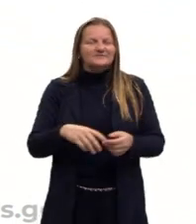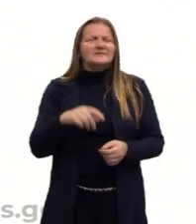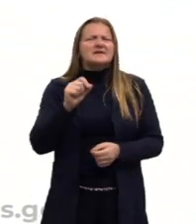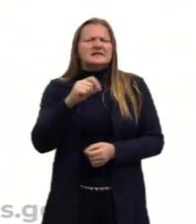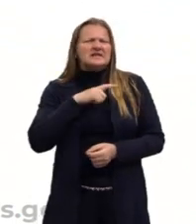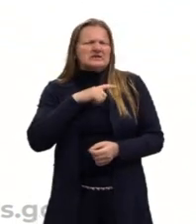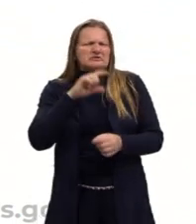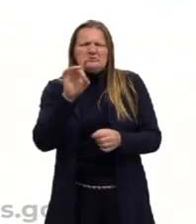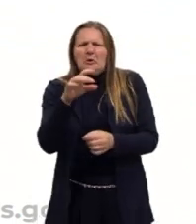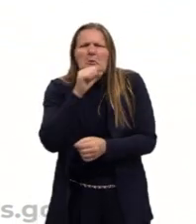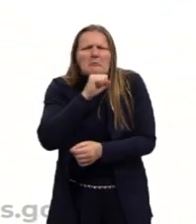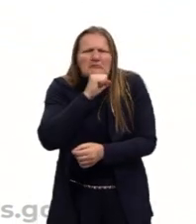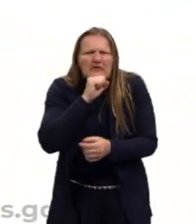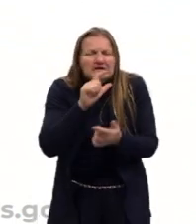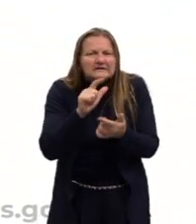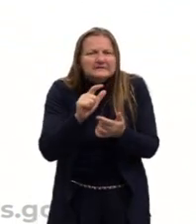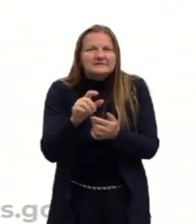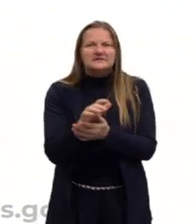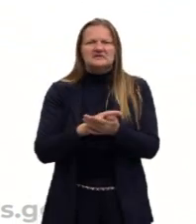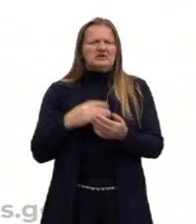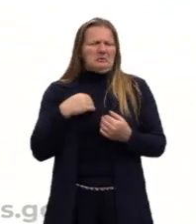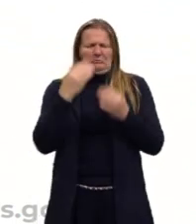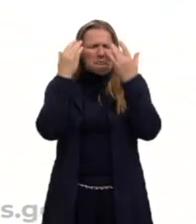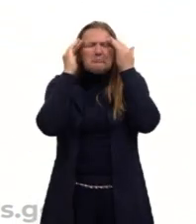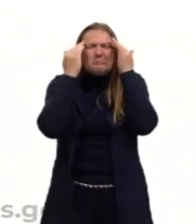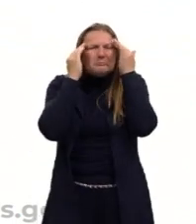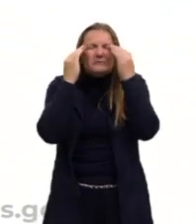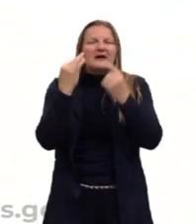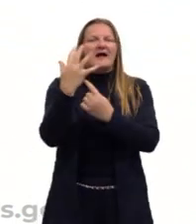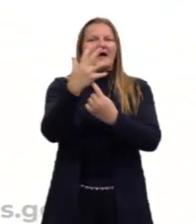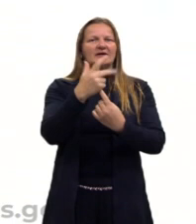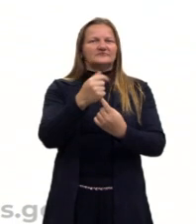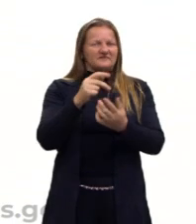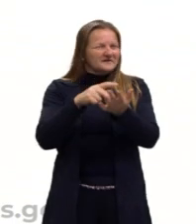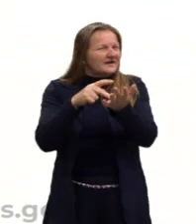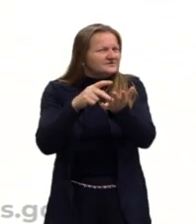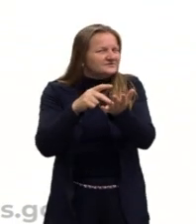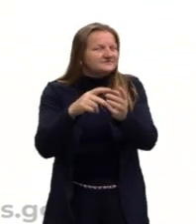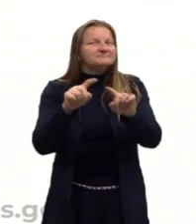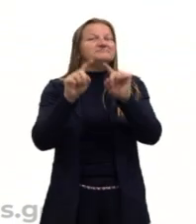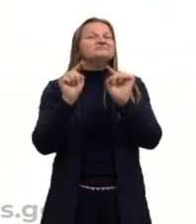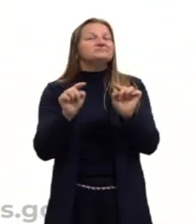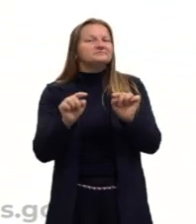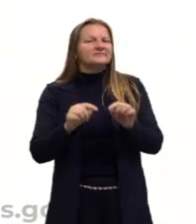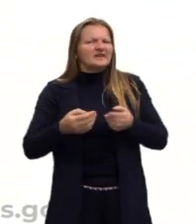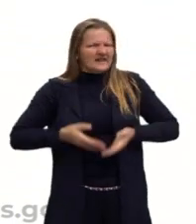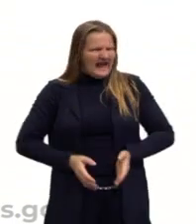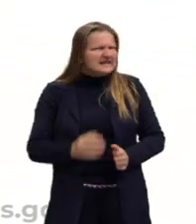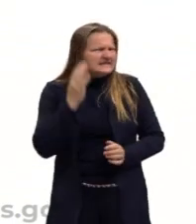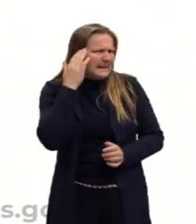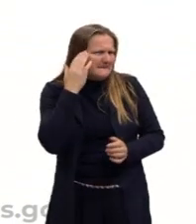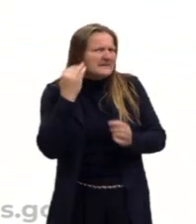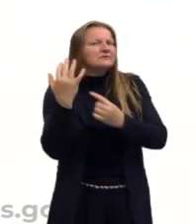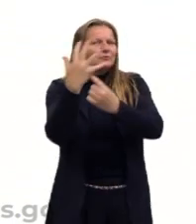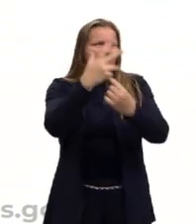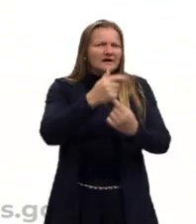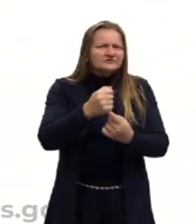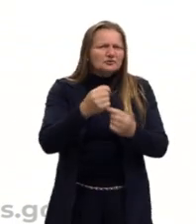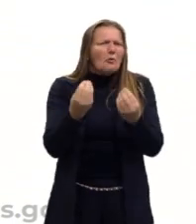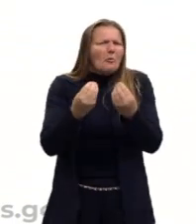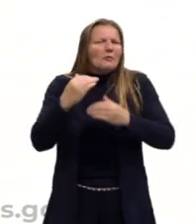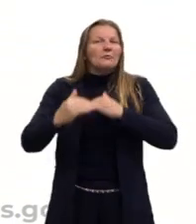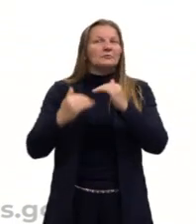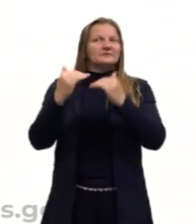museus porque eu não entendo nada de arte. E aí, é verdade? A gente nasce entendendo de arte, como é que é esse